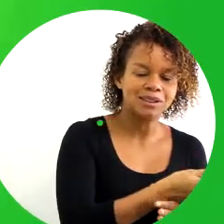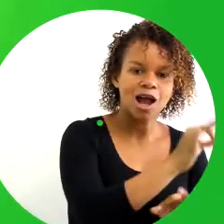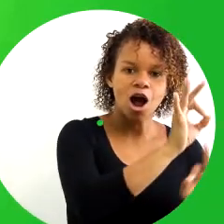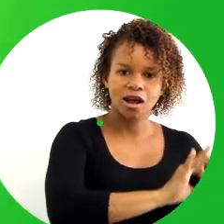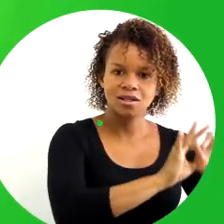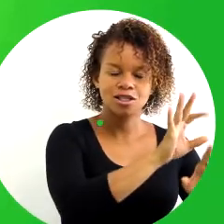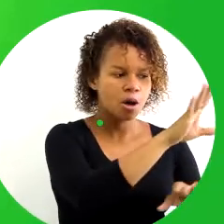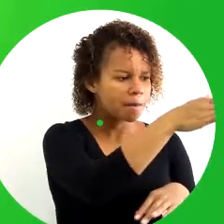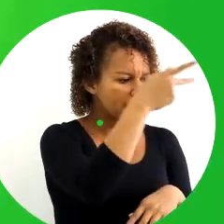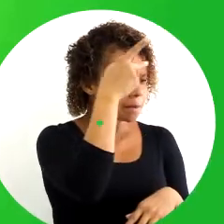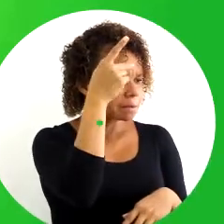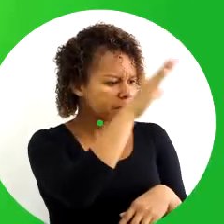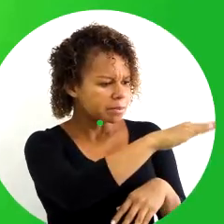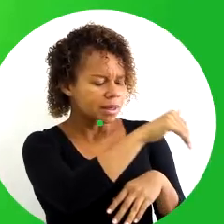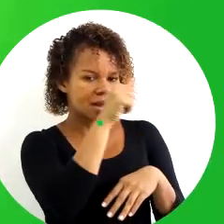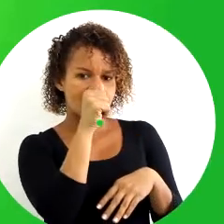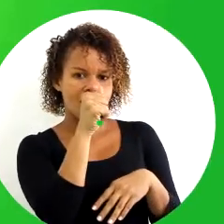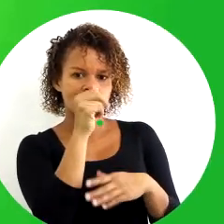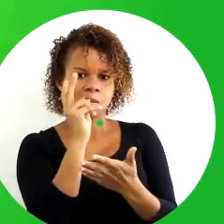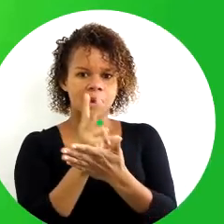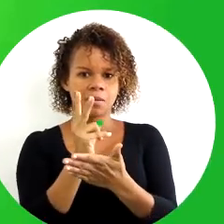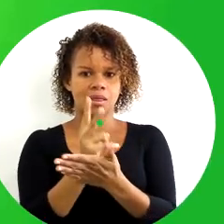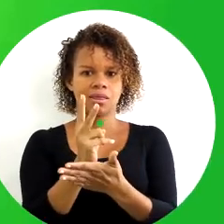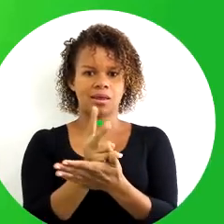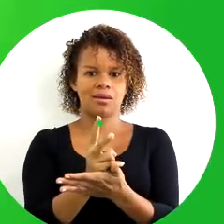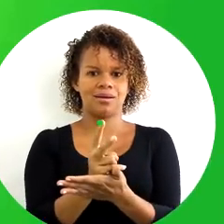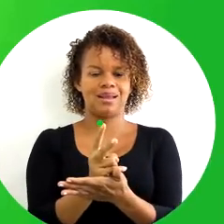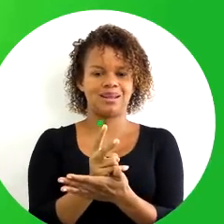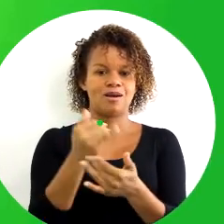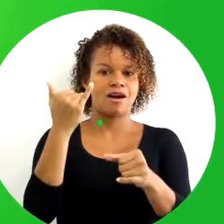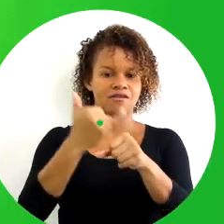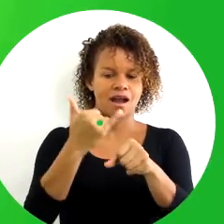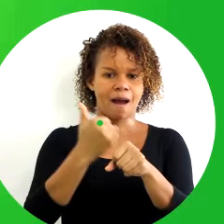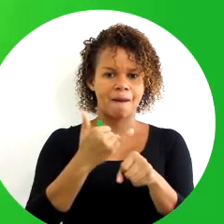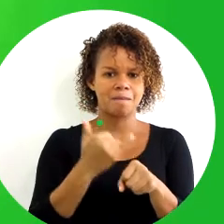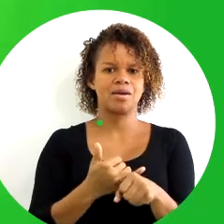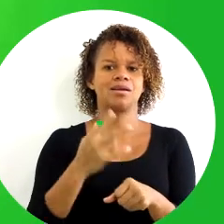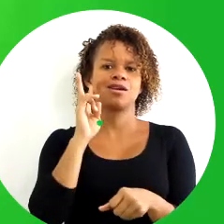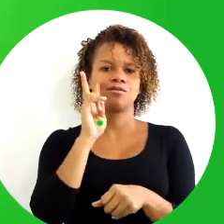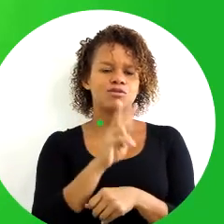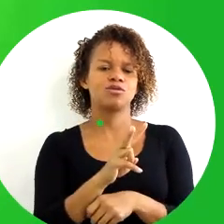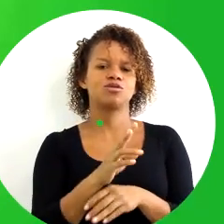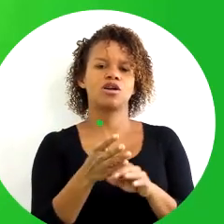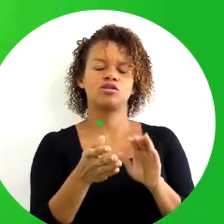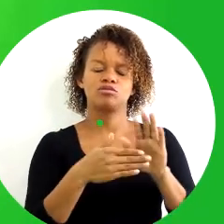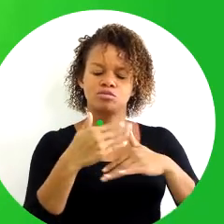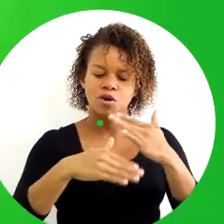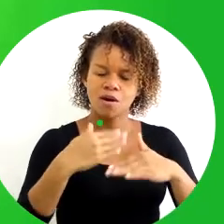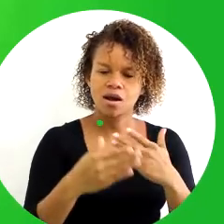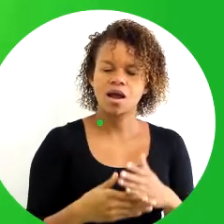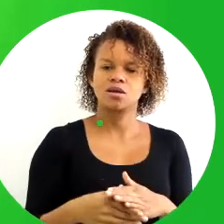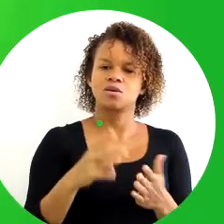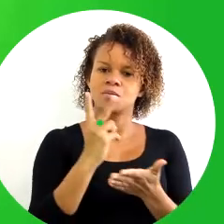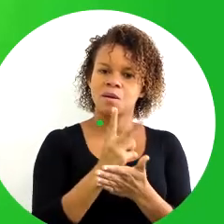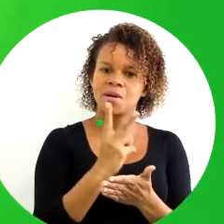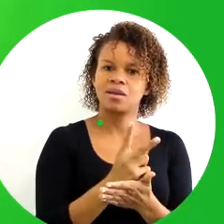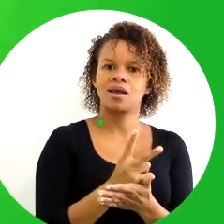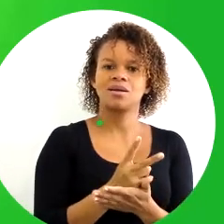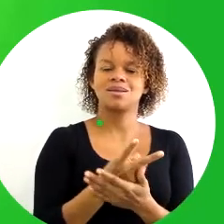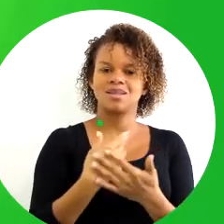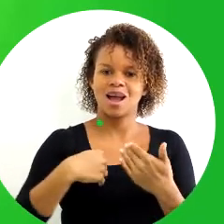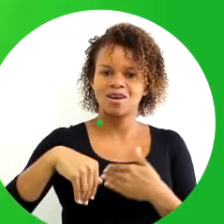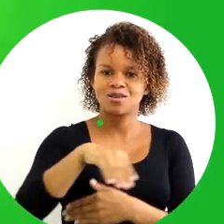buscar um progresso permanente. Qualidade, então, é uma ferramenta que busca esse progresso permanente